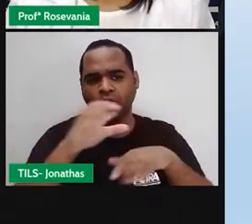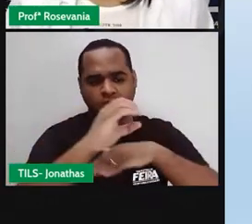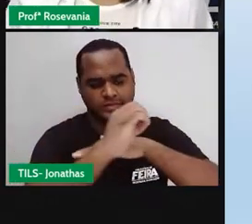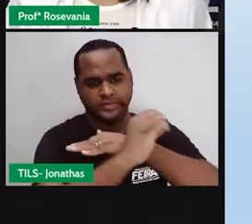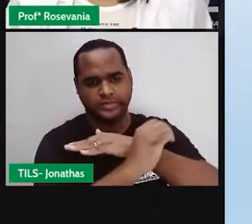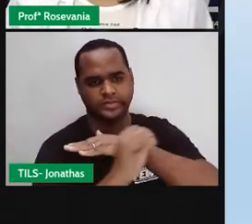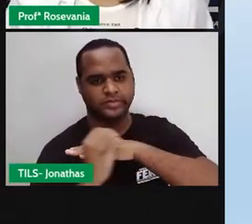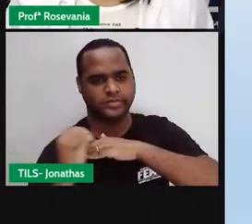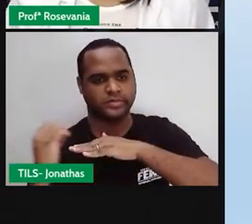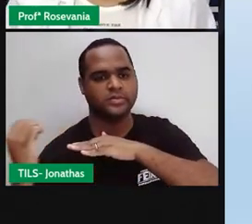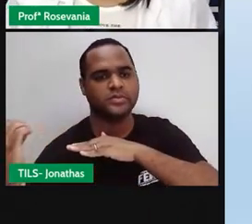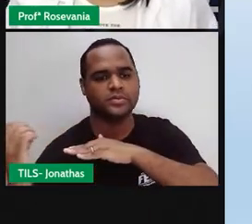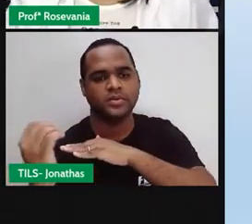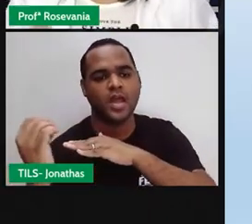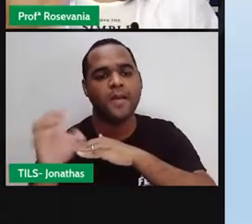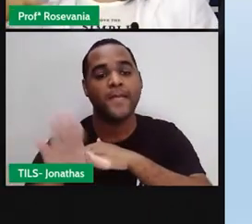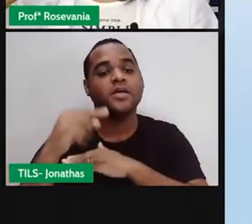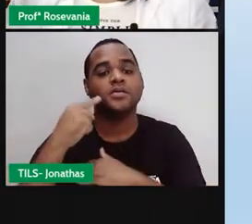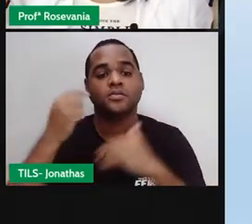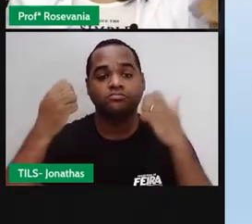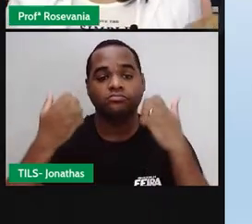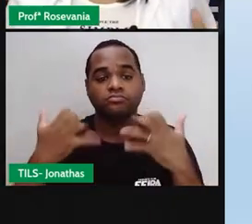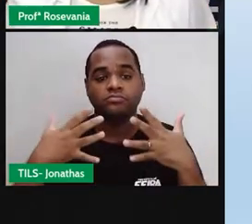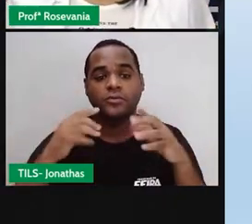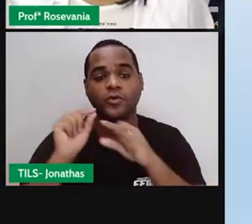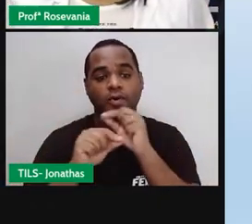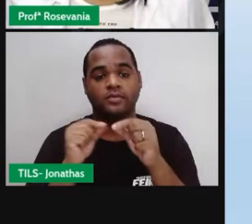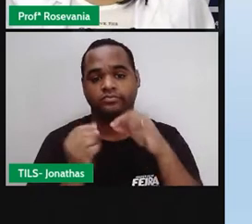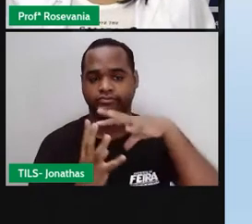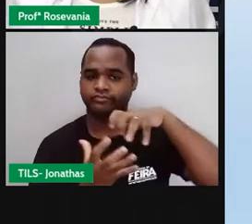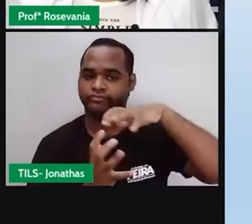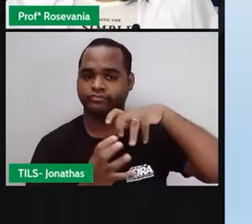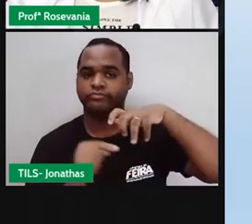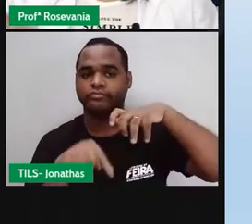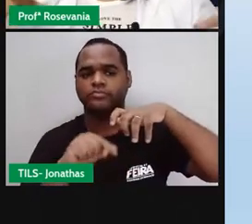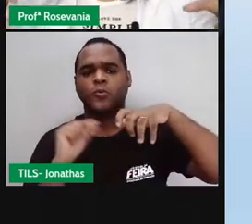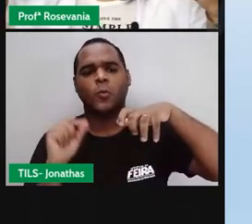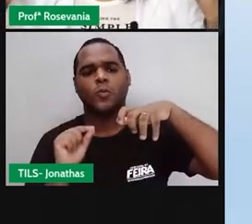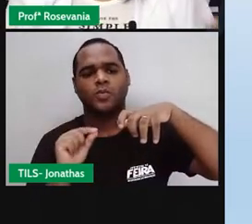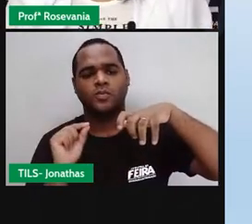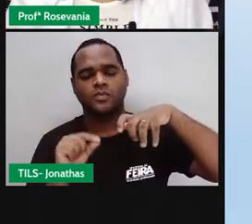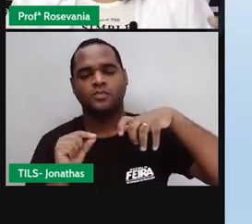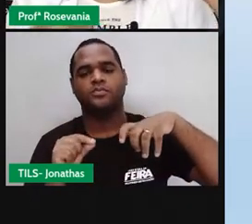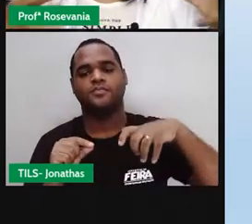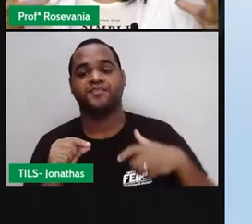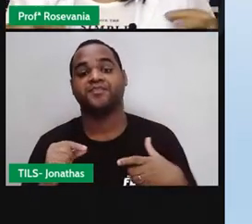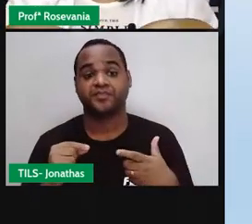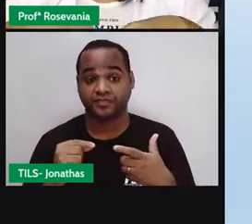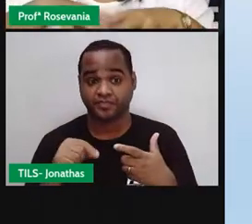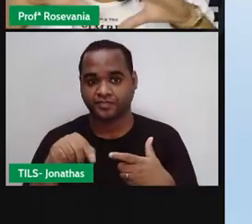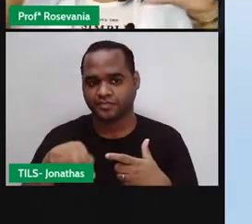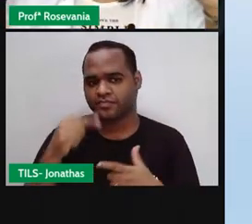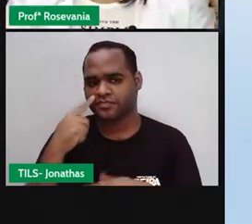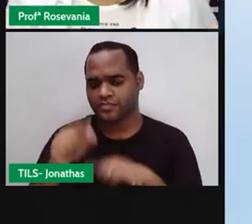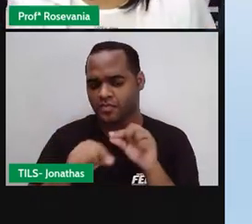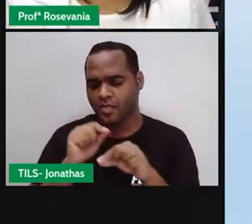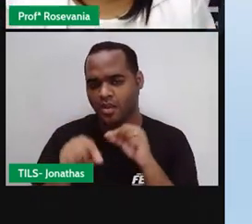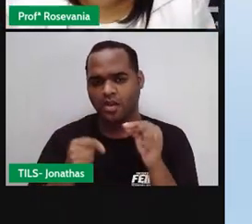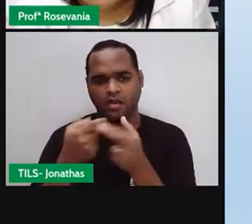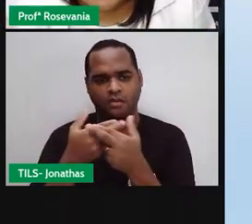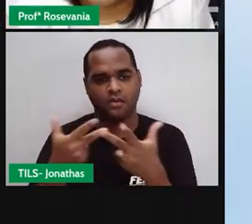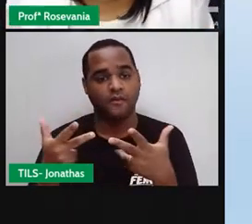especificamente do planeta Terra, ele incide todos os dias. Mas esses, né, esses raios, eles não